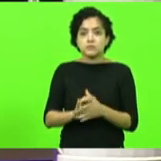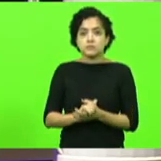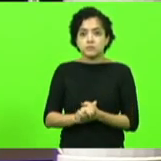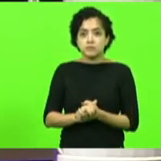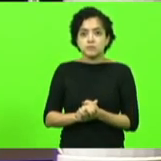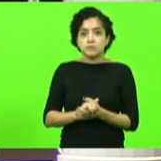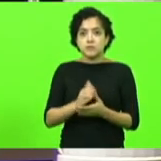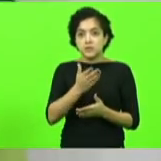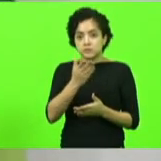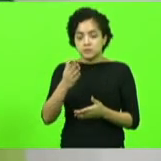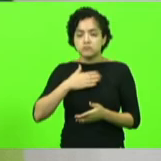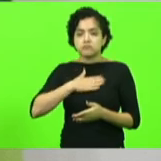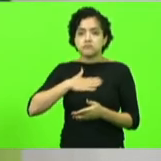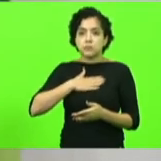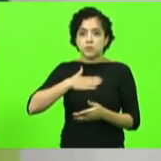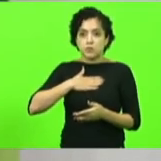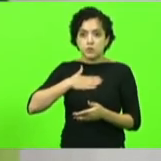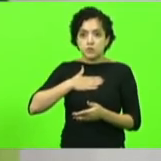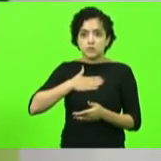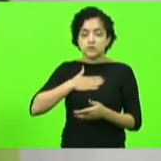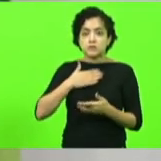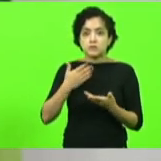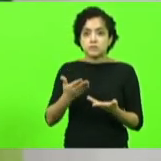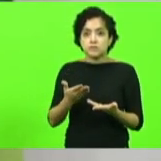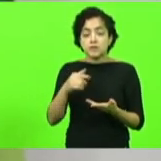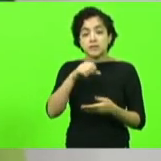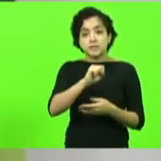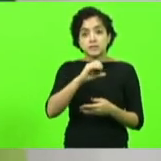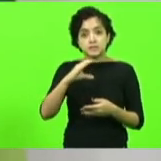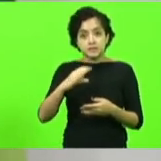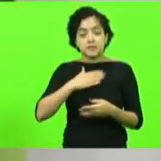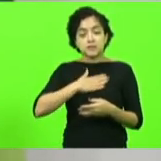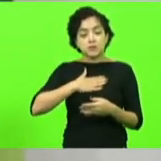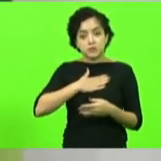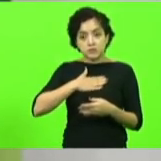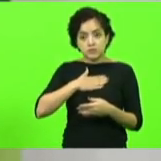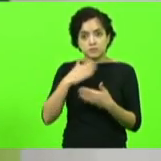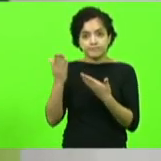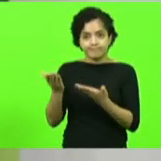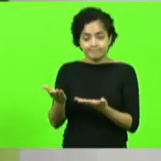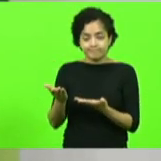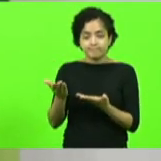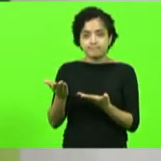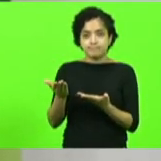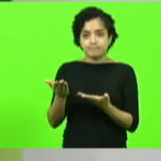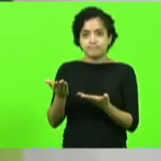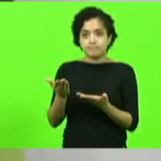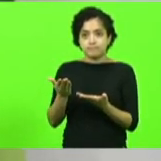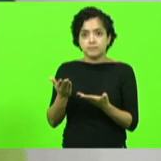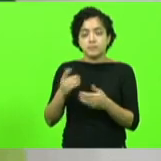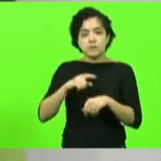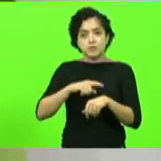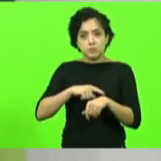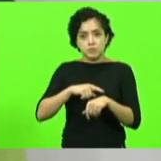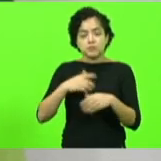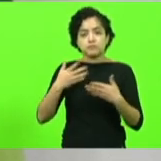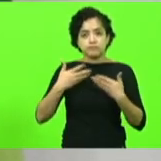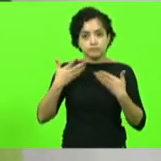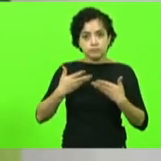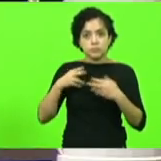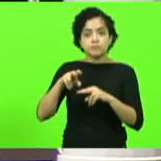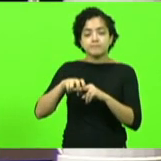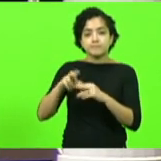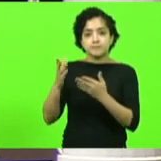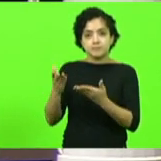deputados gostam né e que Santa Catarina também gosta então é um momento de muita alegria vê-lo sentar nessa